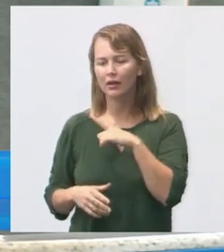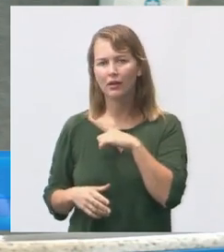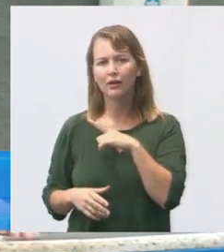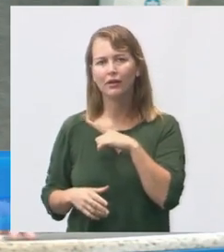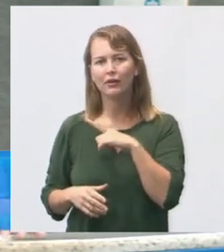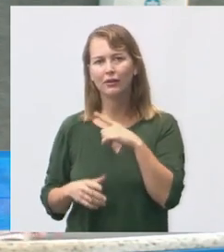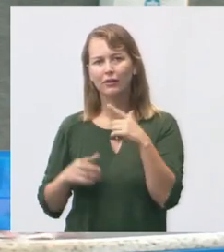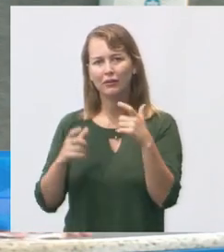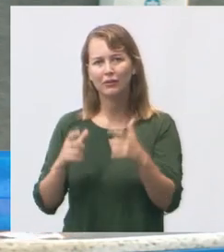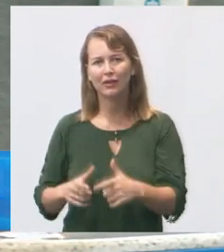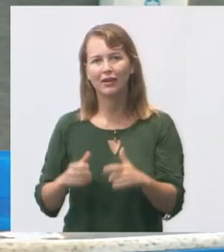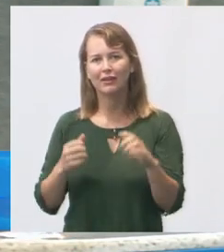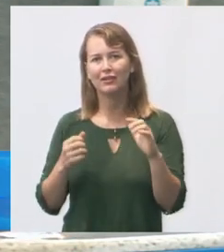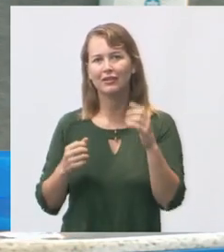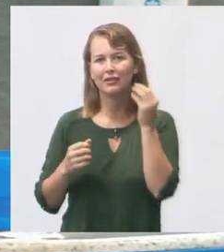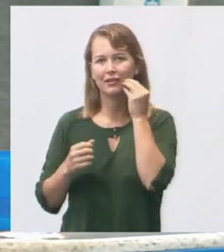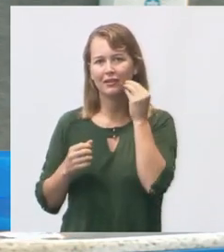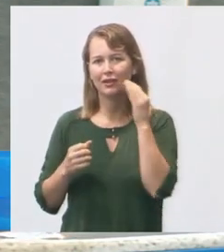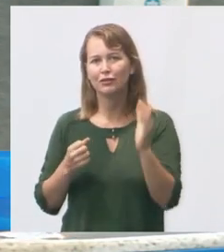tentaram esconder de mim vereador Davi